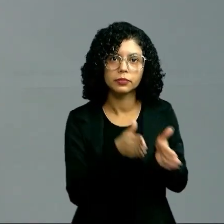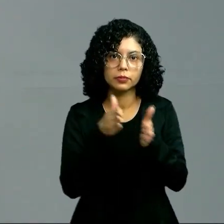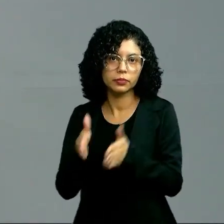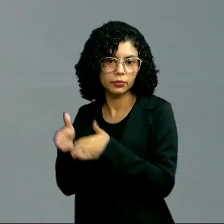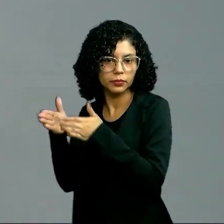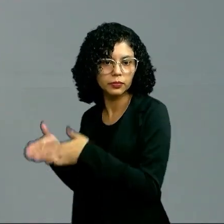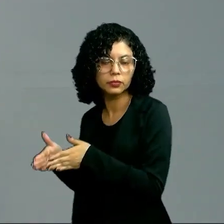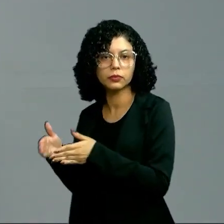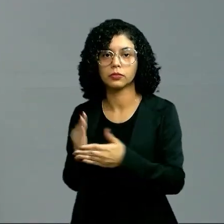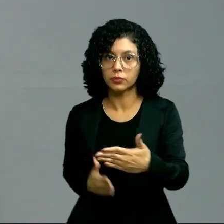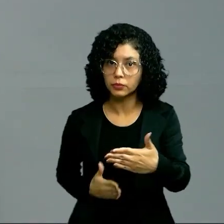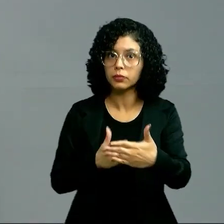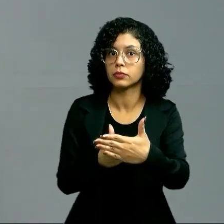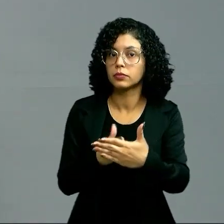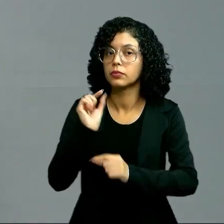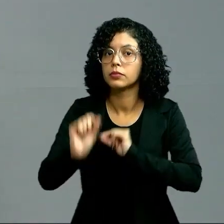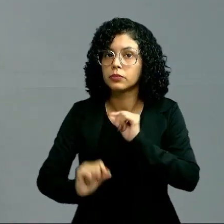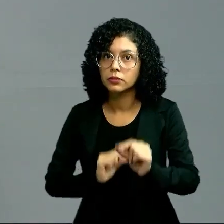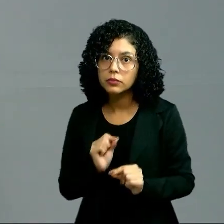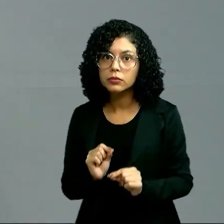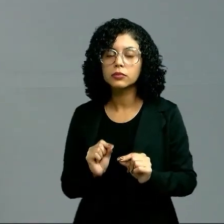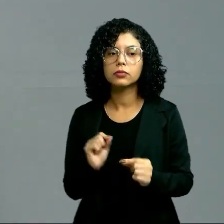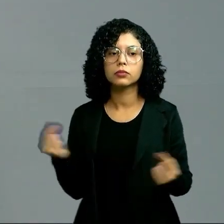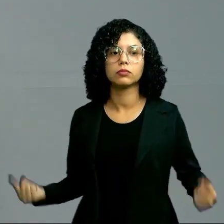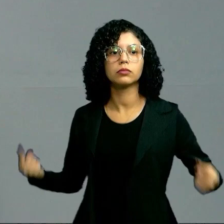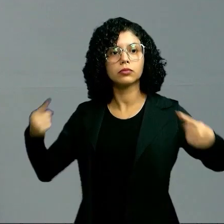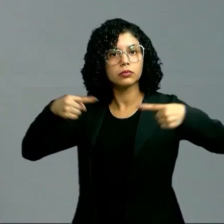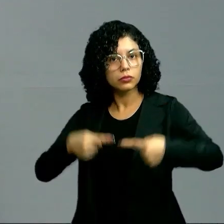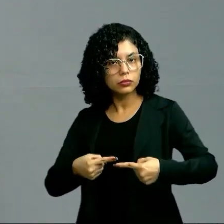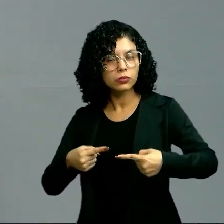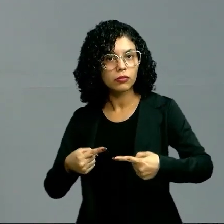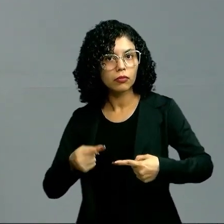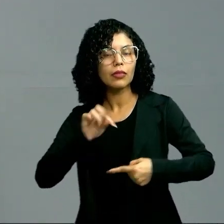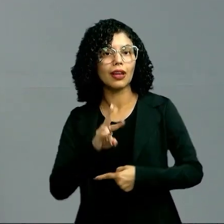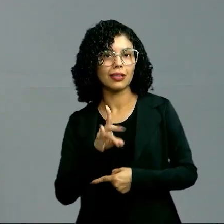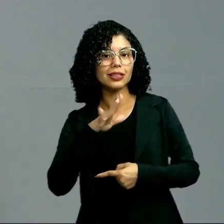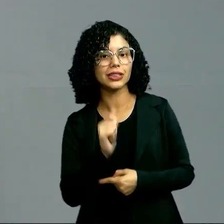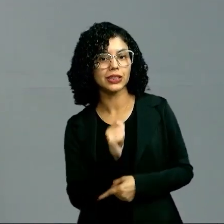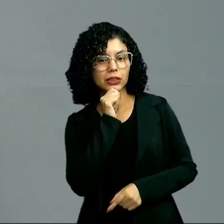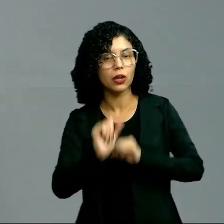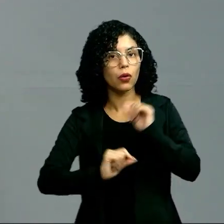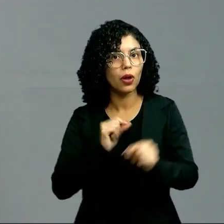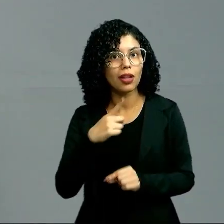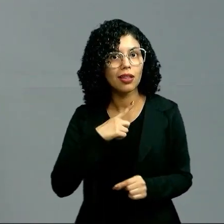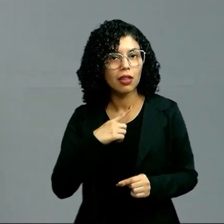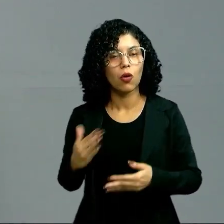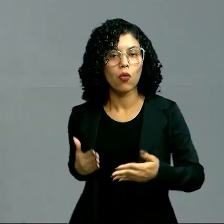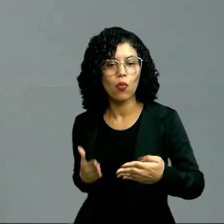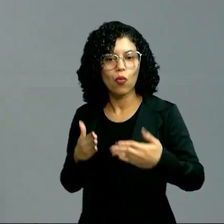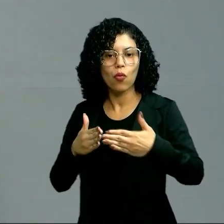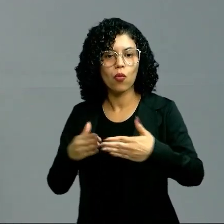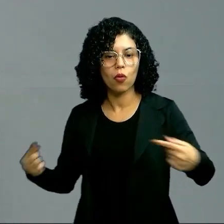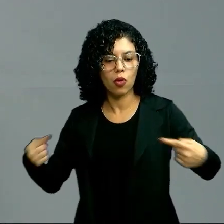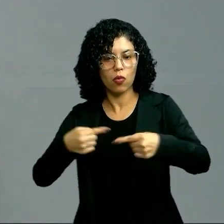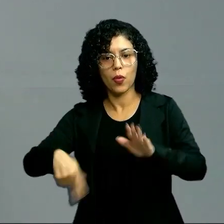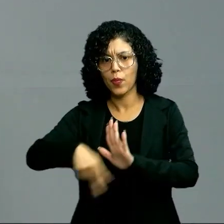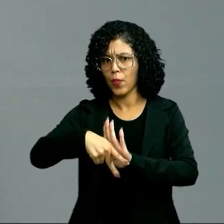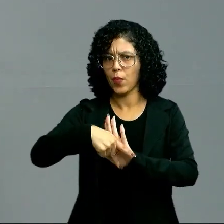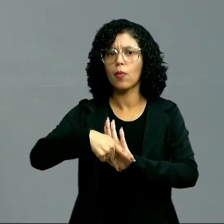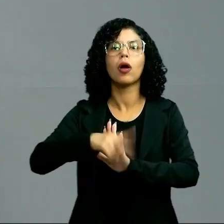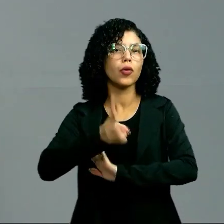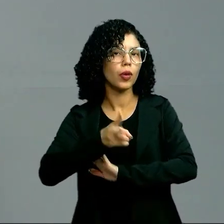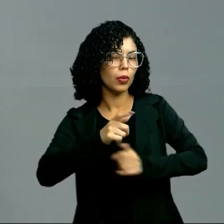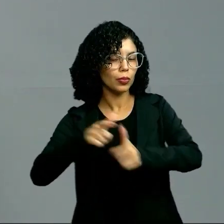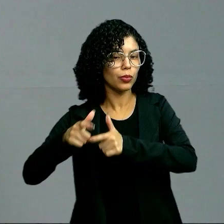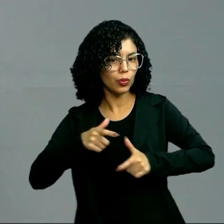ecológicos. Isso impede com que eles tenham uma competição intraespecífica. Ou seja, ele tem uma competição entre ele mesmo, no